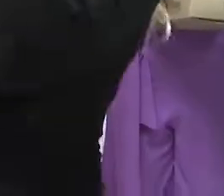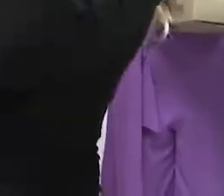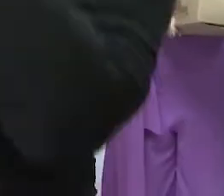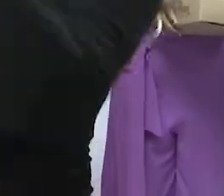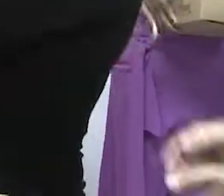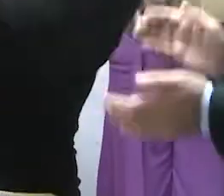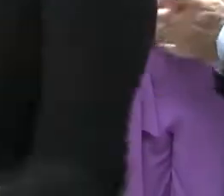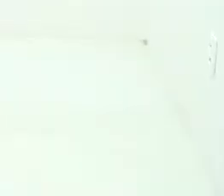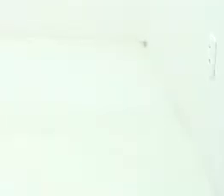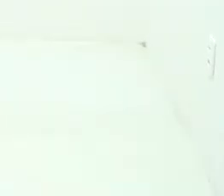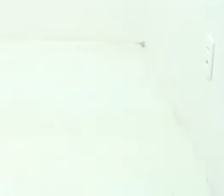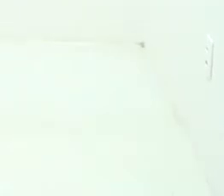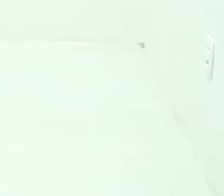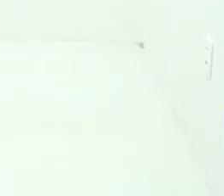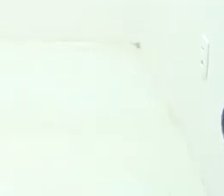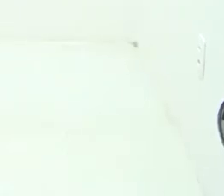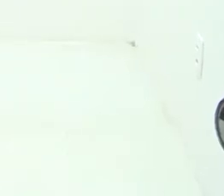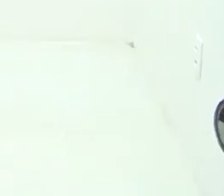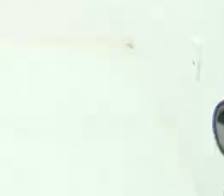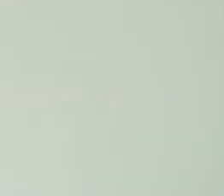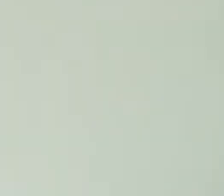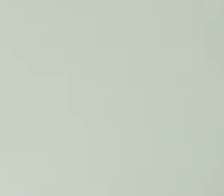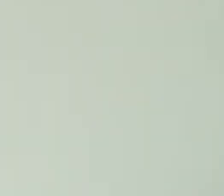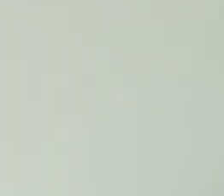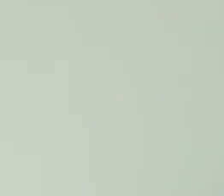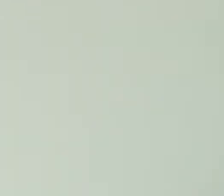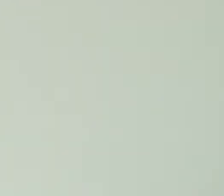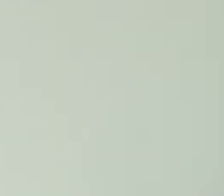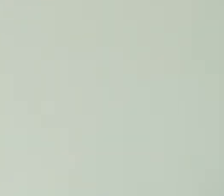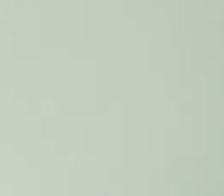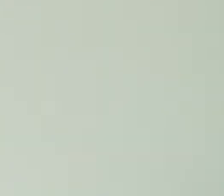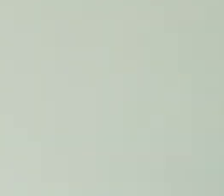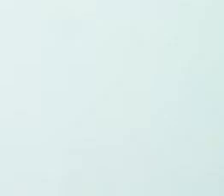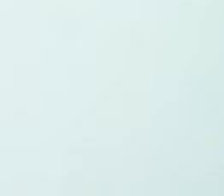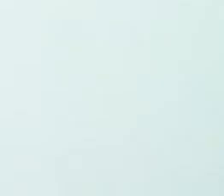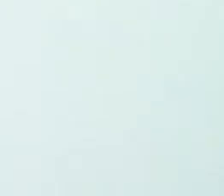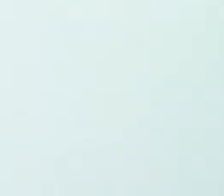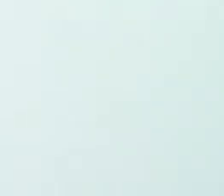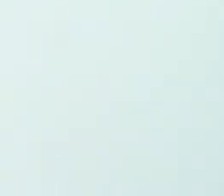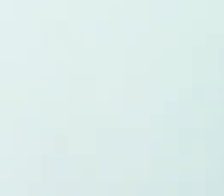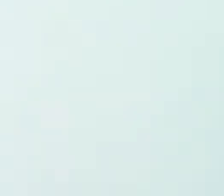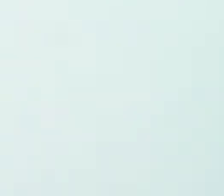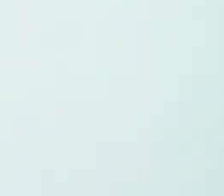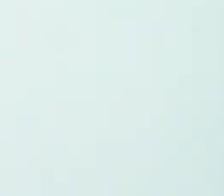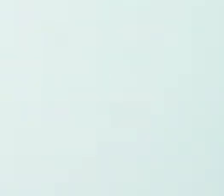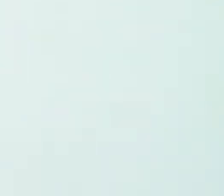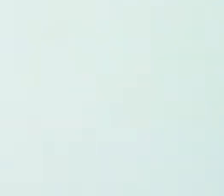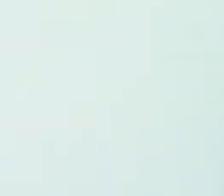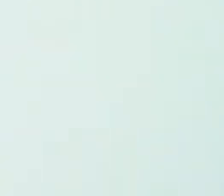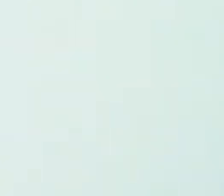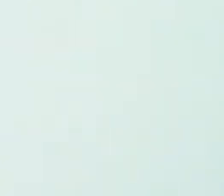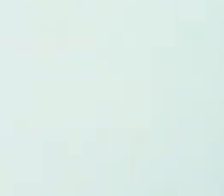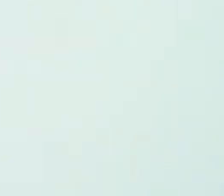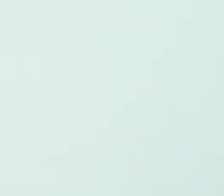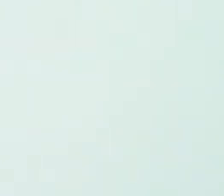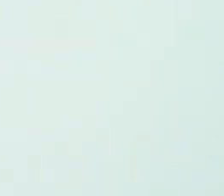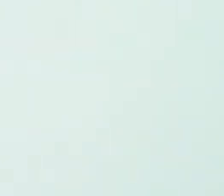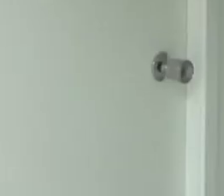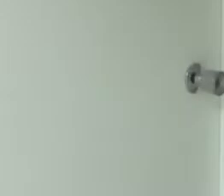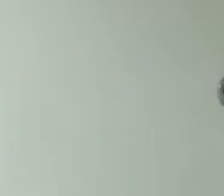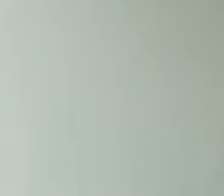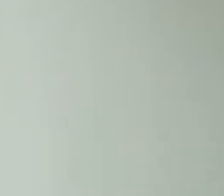participação na política, de homens pelo fim da violência contra a mulher, de promoção da igualdade e gênero racial,